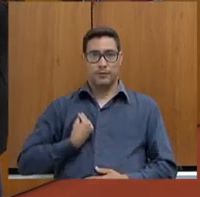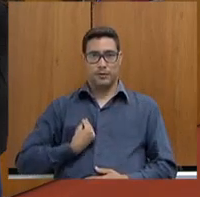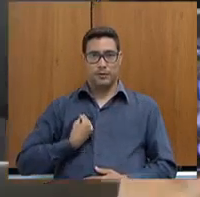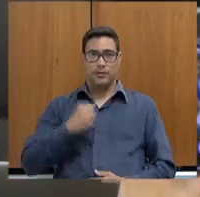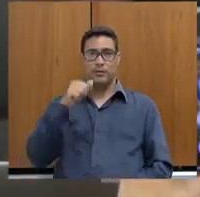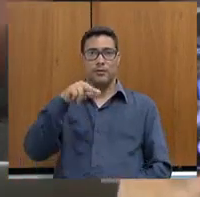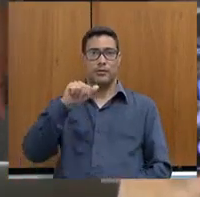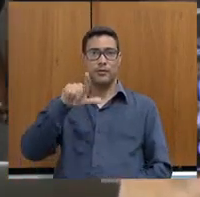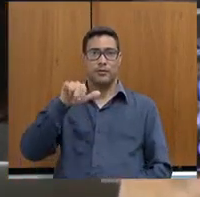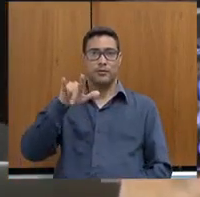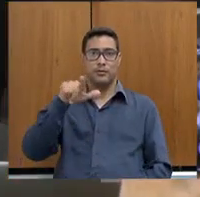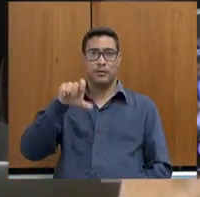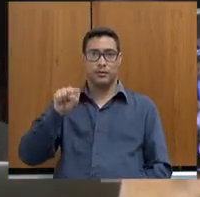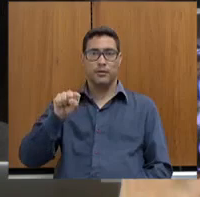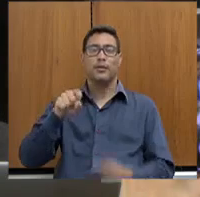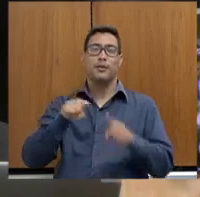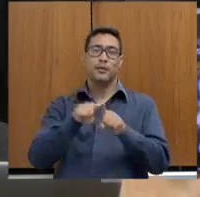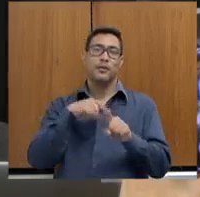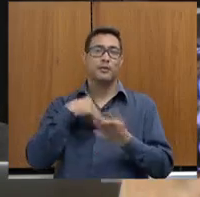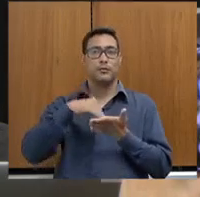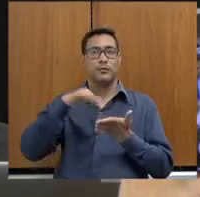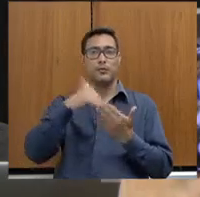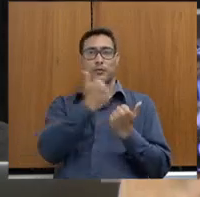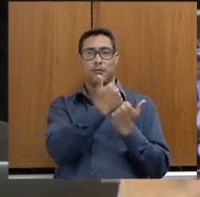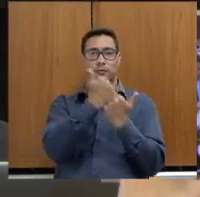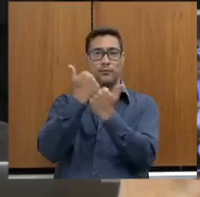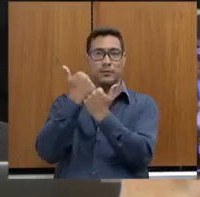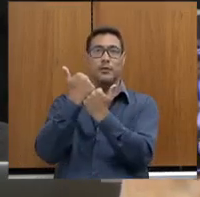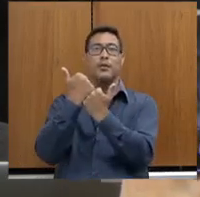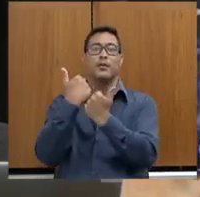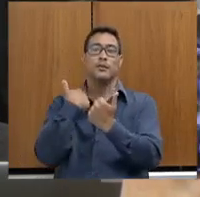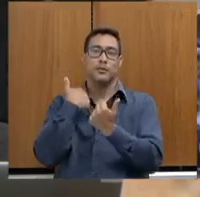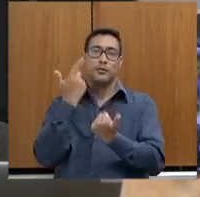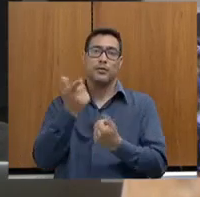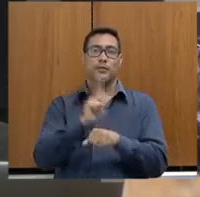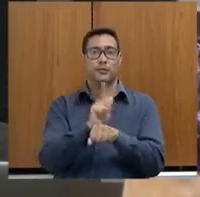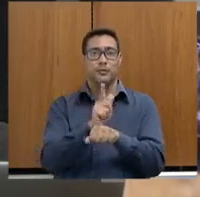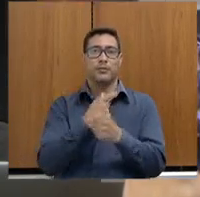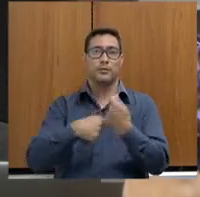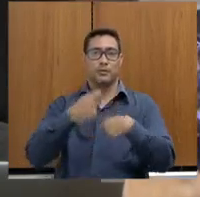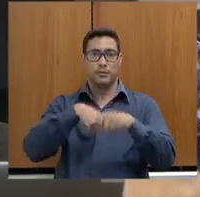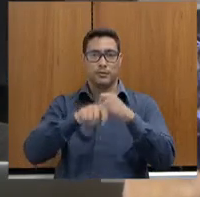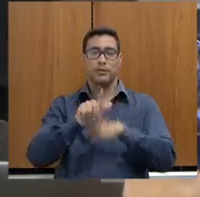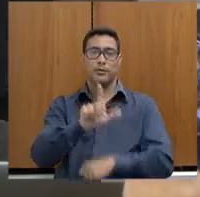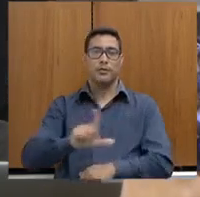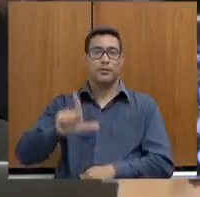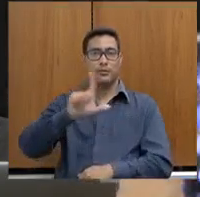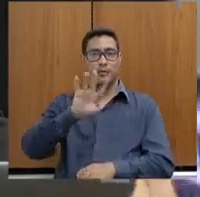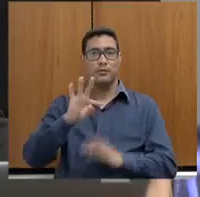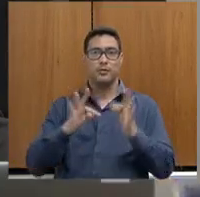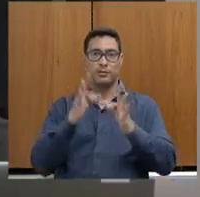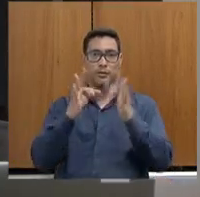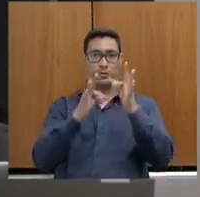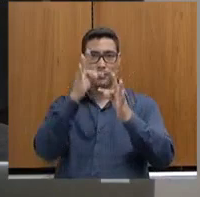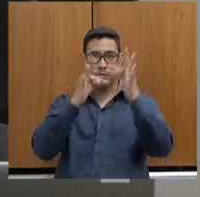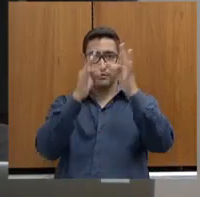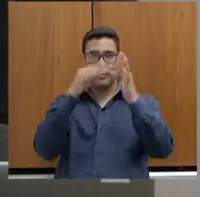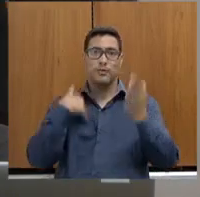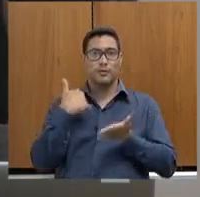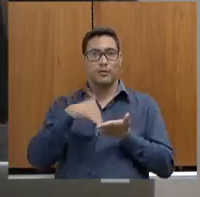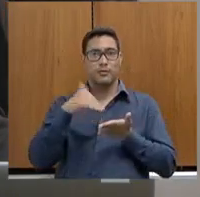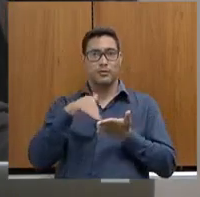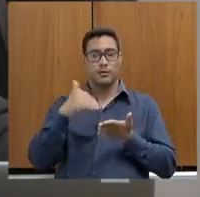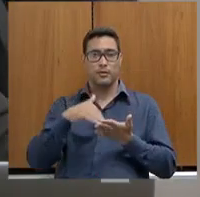Ana Luíza Silva Falcão, subsecretária de Gestão Administrativa, Logística e Tecnologia da Secretaria de Estado de